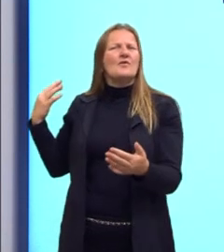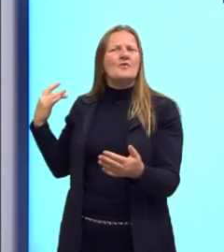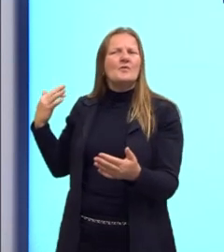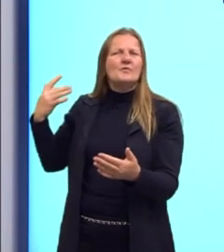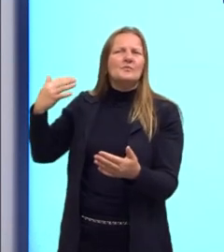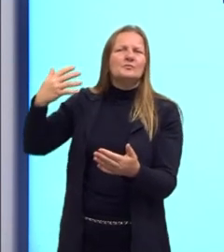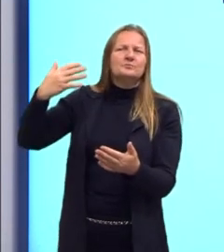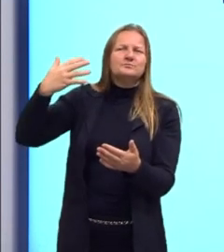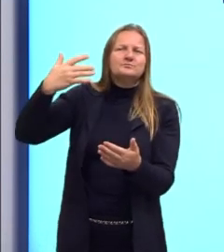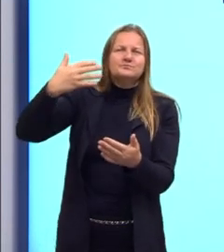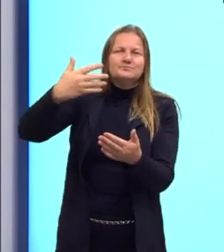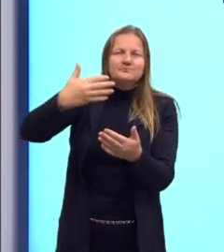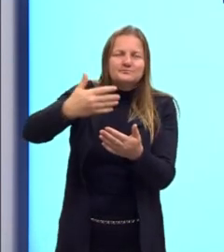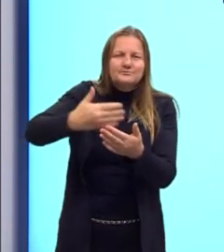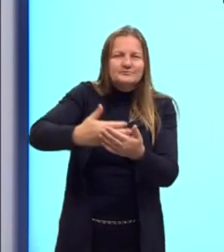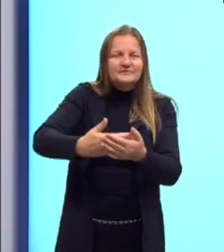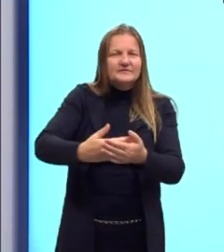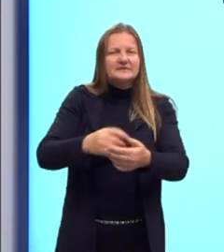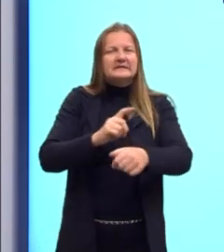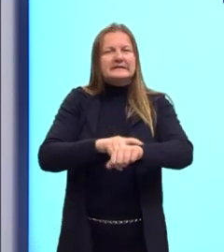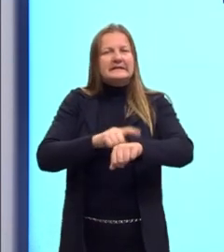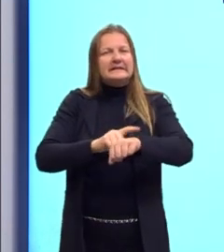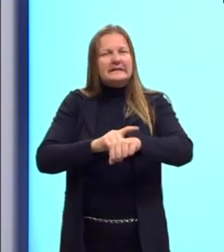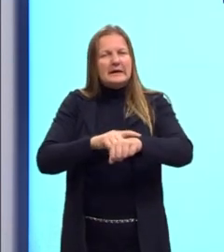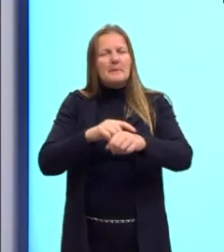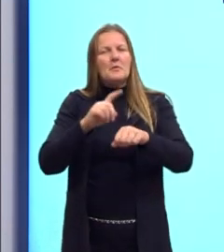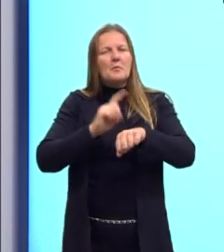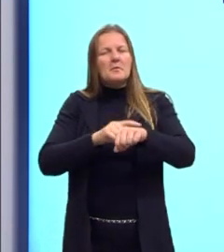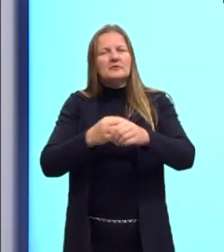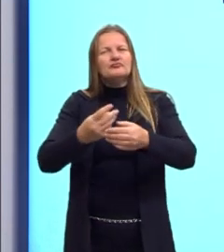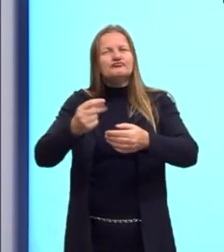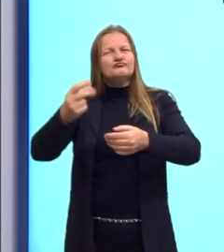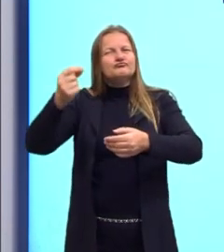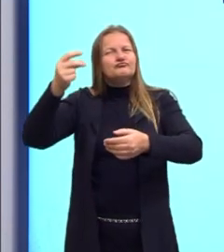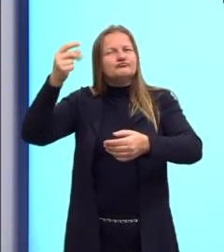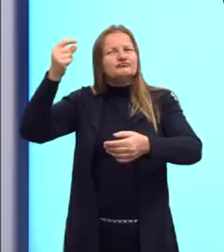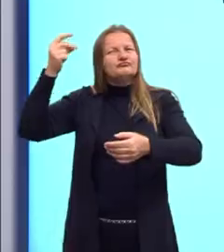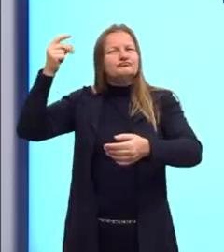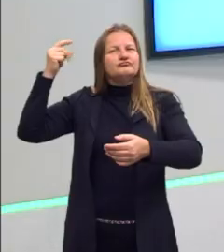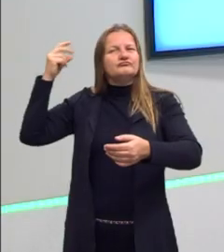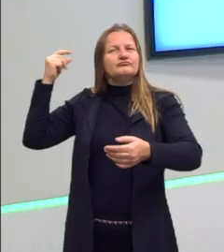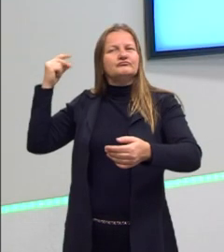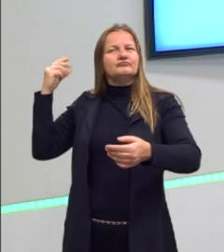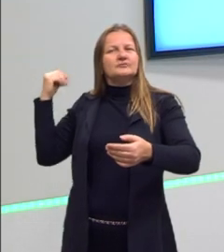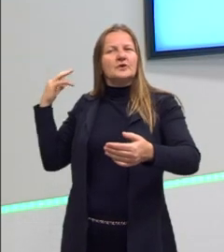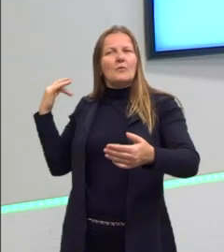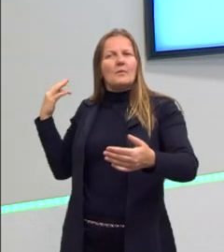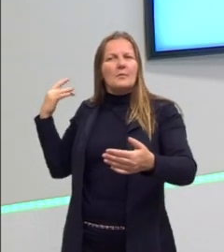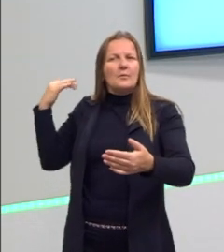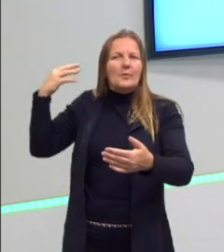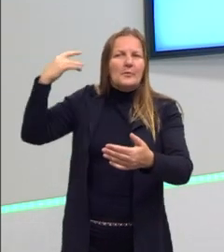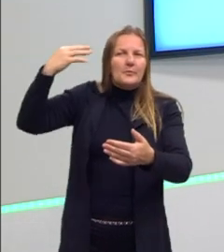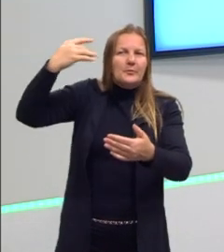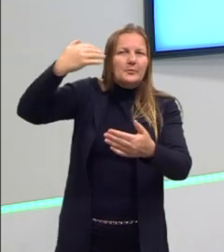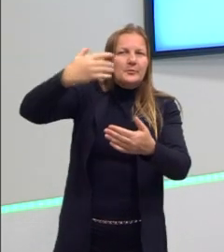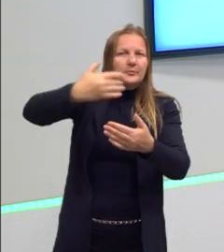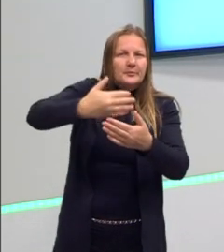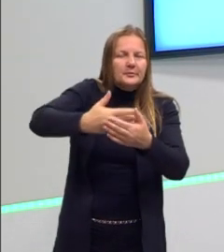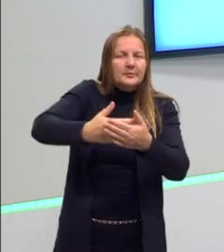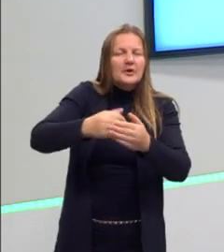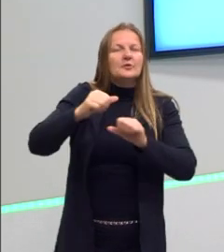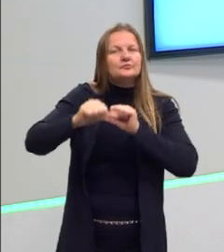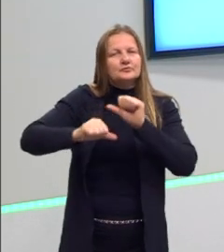transformações ao longo do tempo, tá, pessoal? E essas transformações, elas vão dar origem a